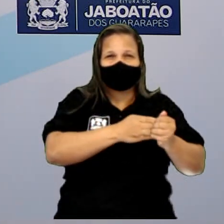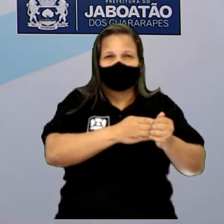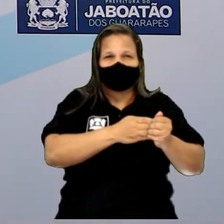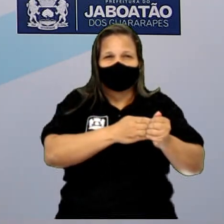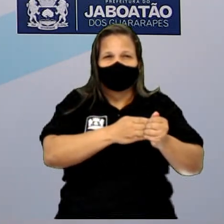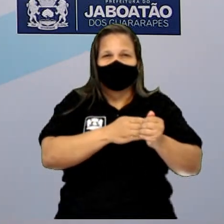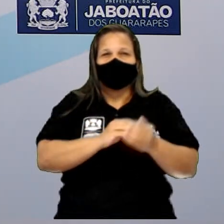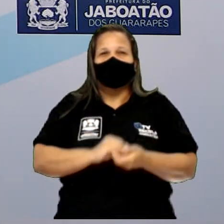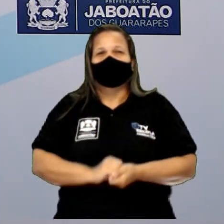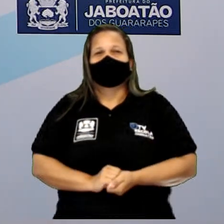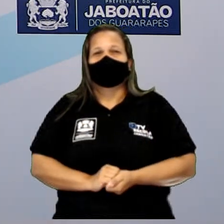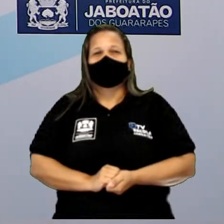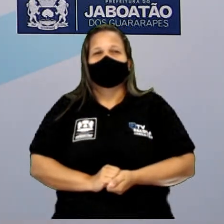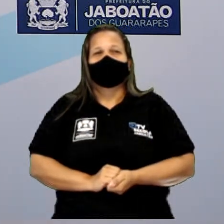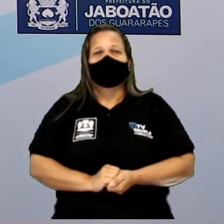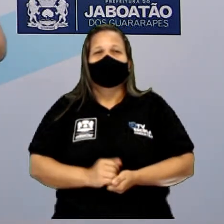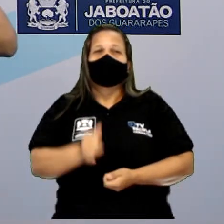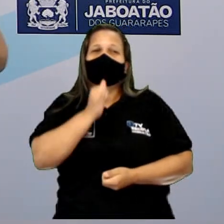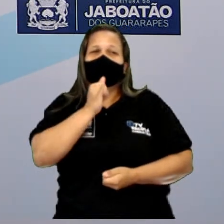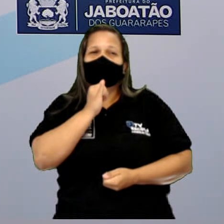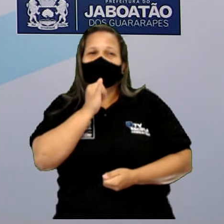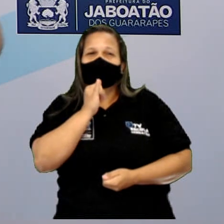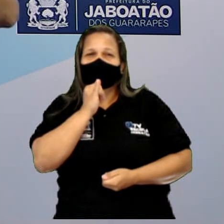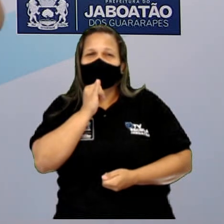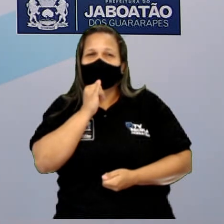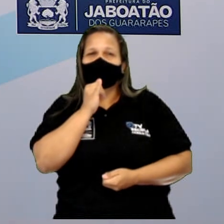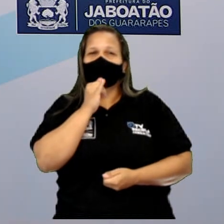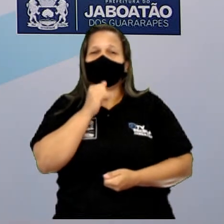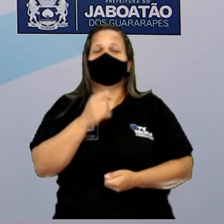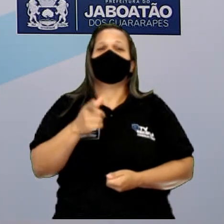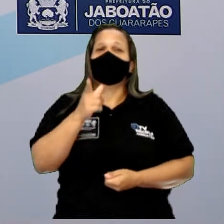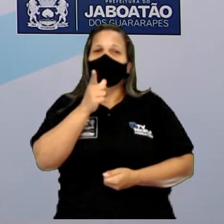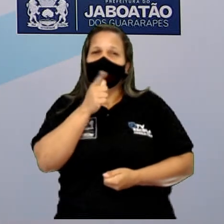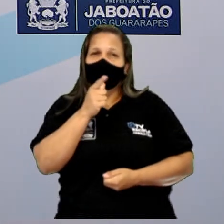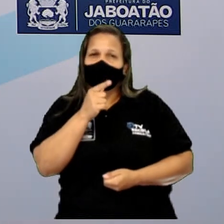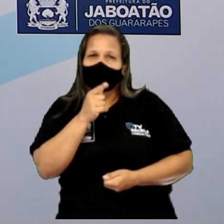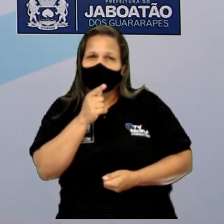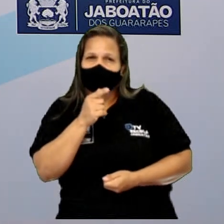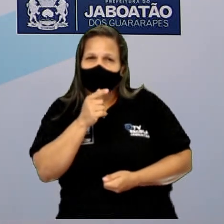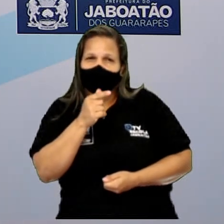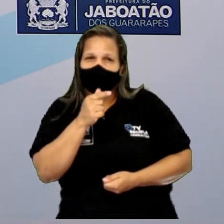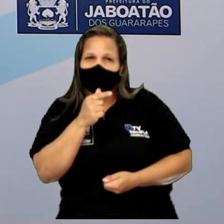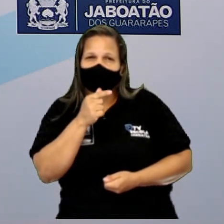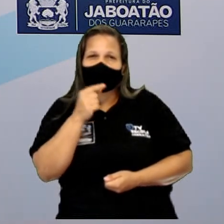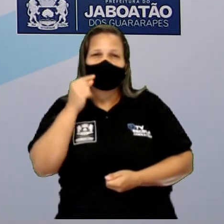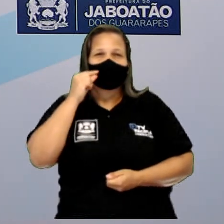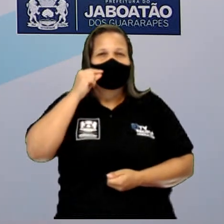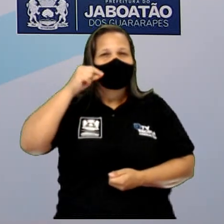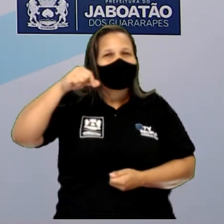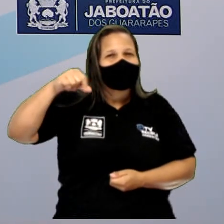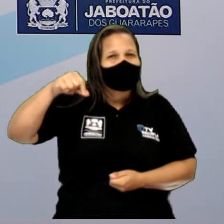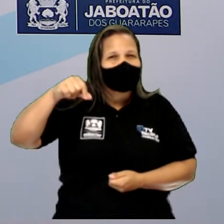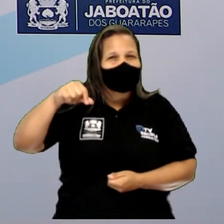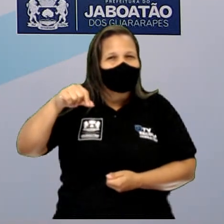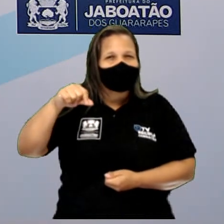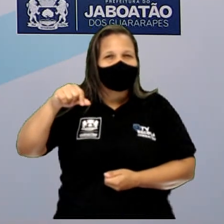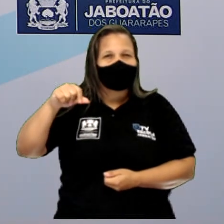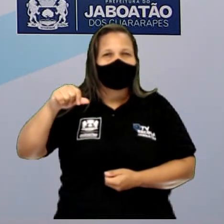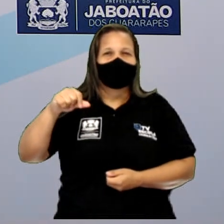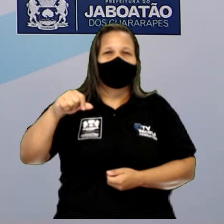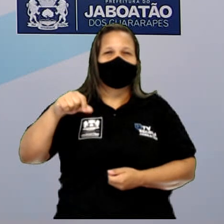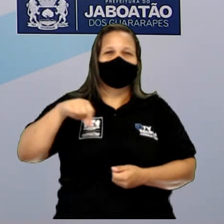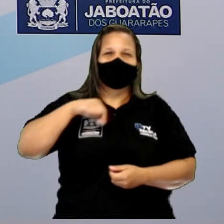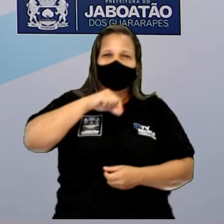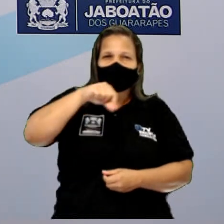e sal, né? Uma solução salina. Ou seja, pega lá o copo d'água, joga um pouco de sal, e ali ele vai ser